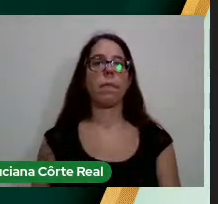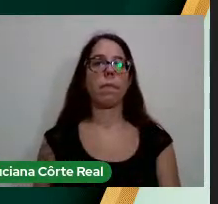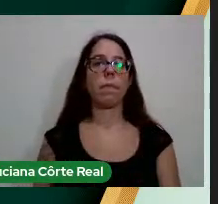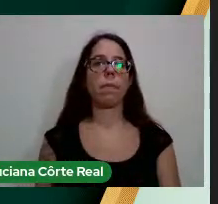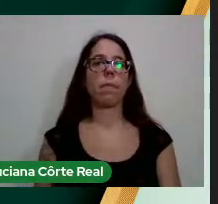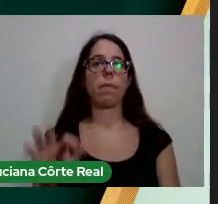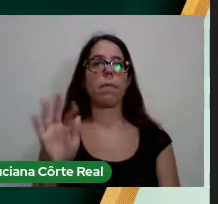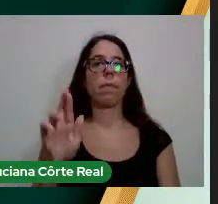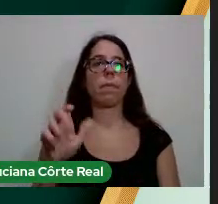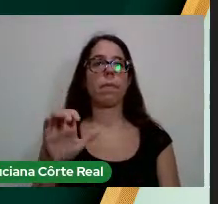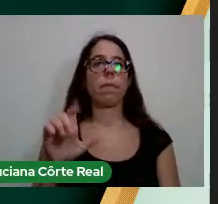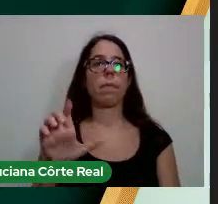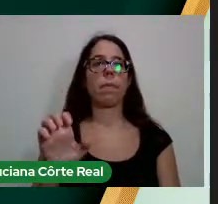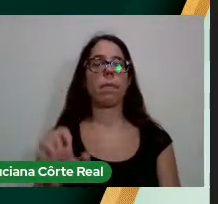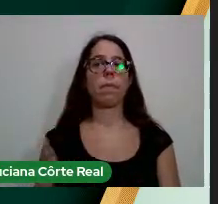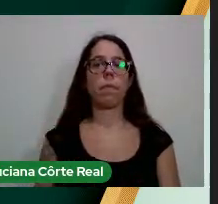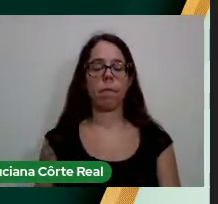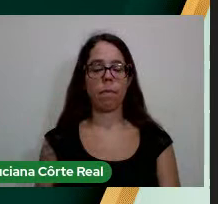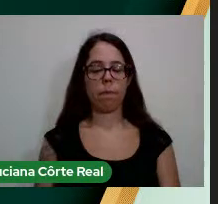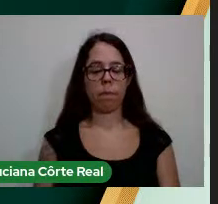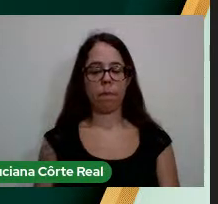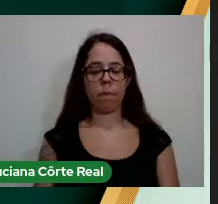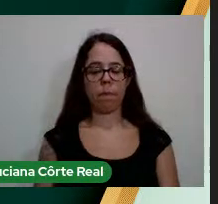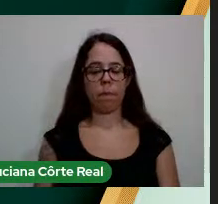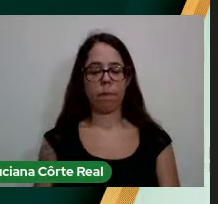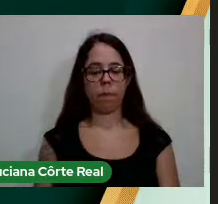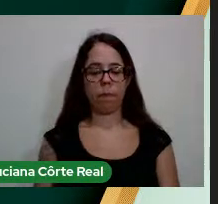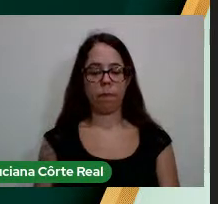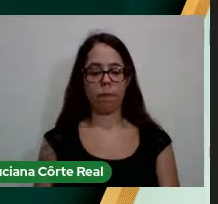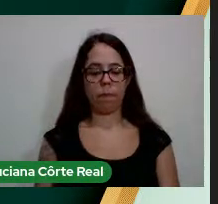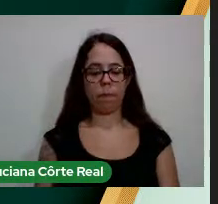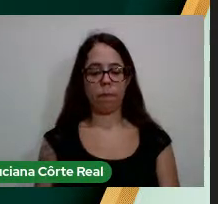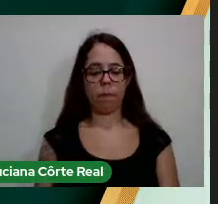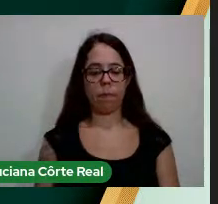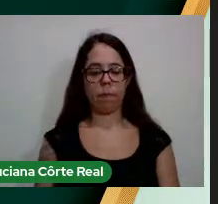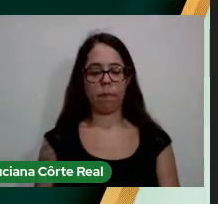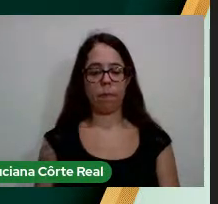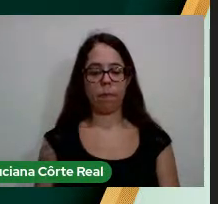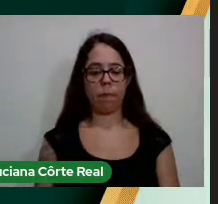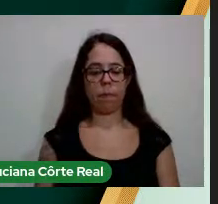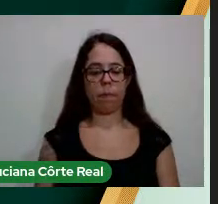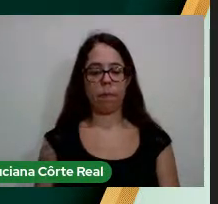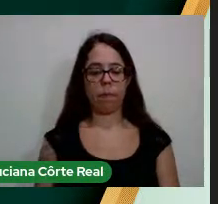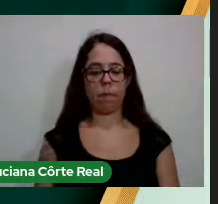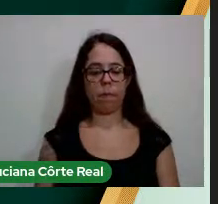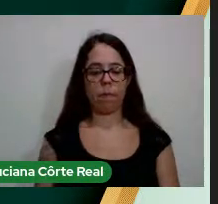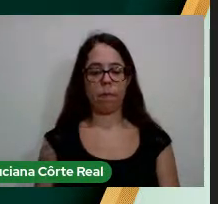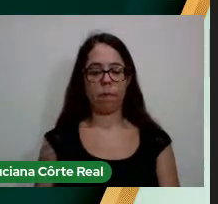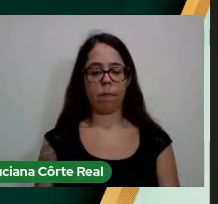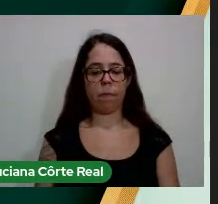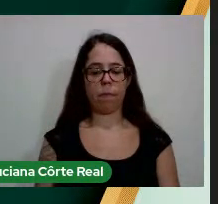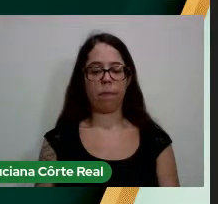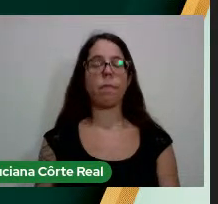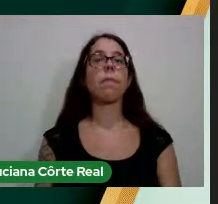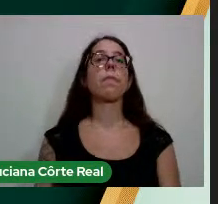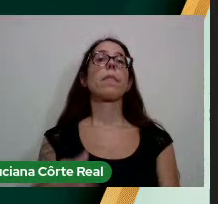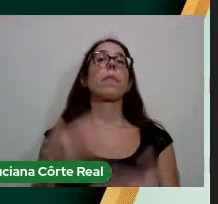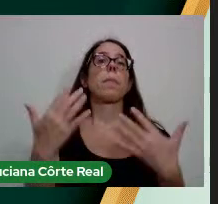Franciele Couto Jorge Franciele Couto Parabéns